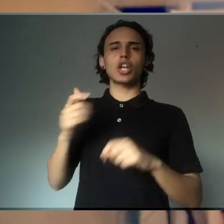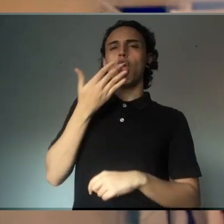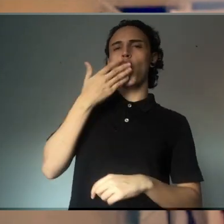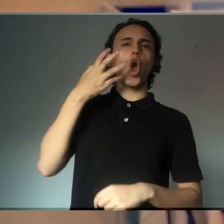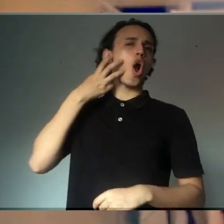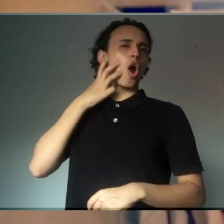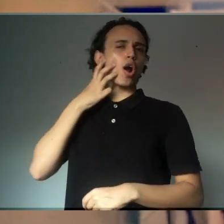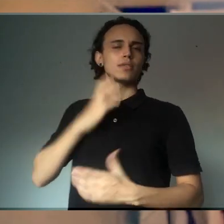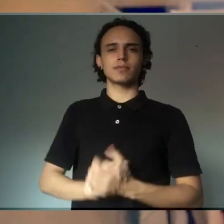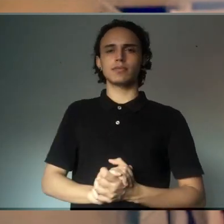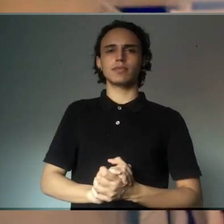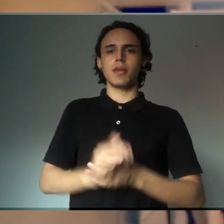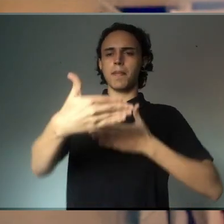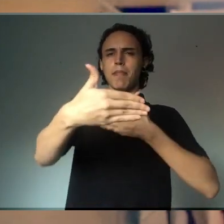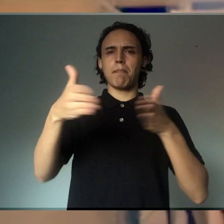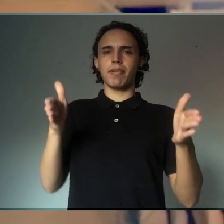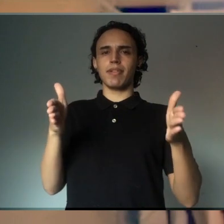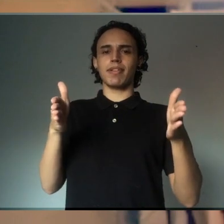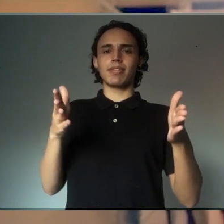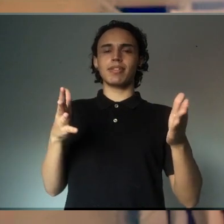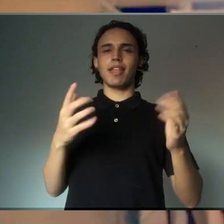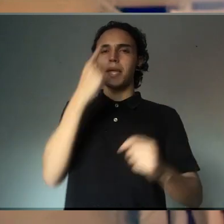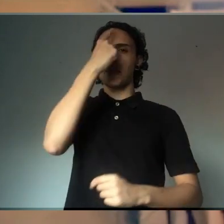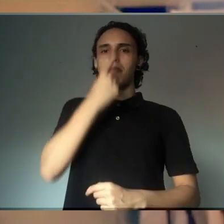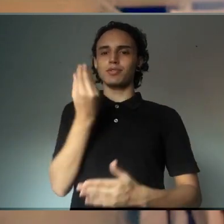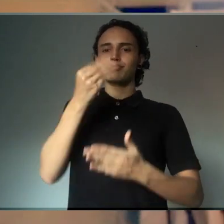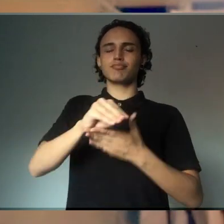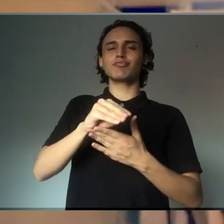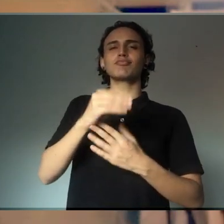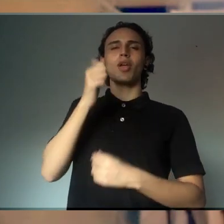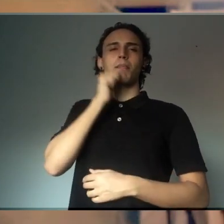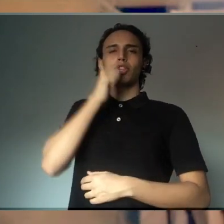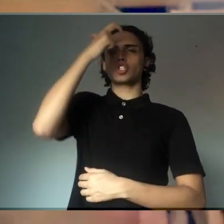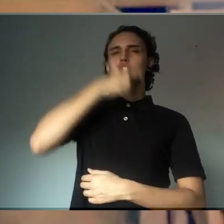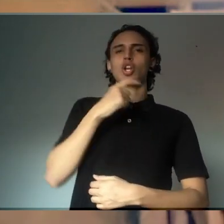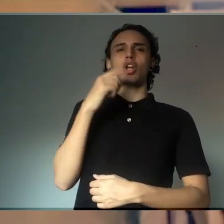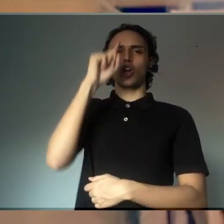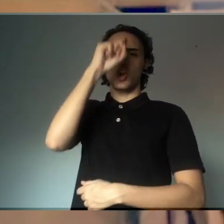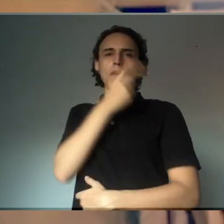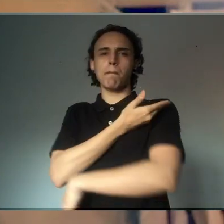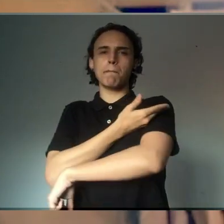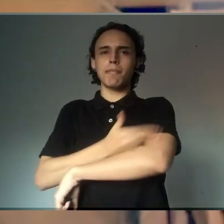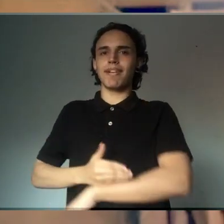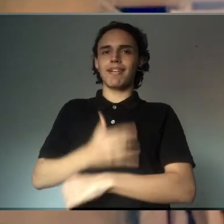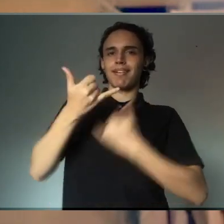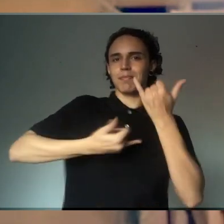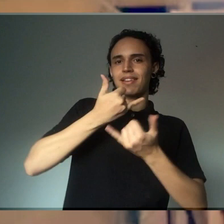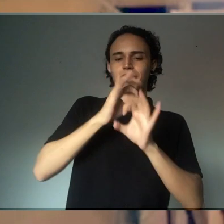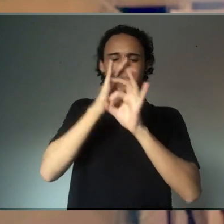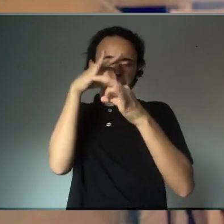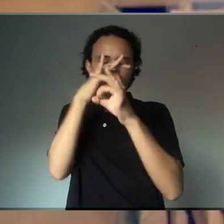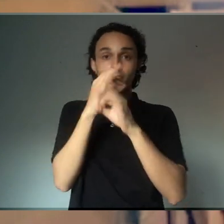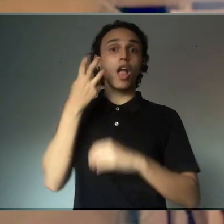capa da caixa do brinquedo é uma menina, loura, branquinha, brincando com o microscópio rosa.